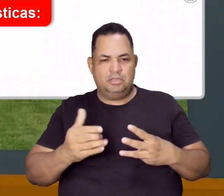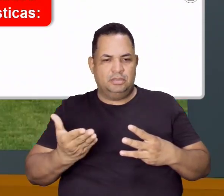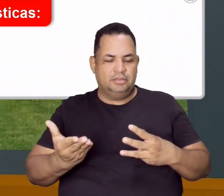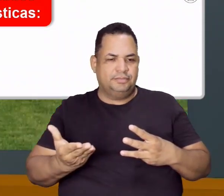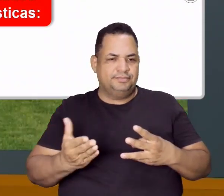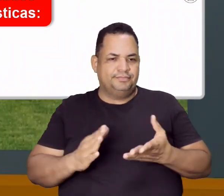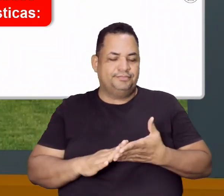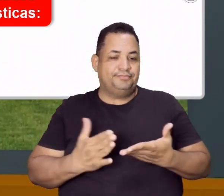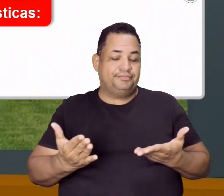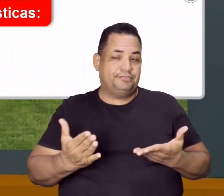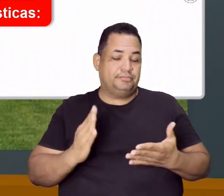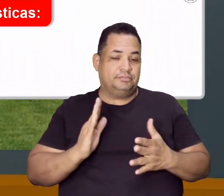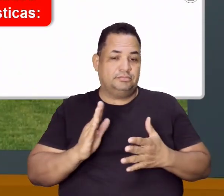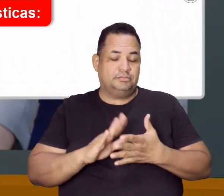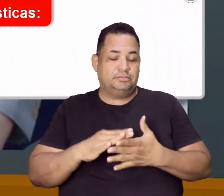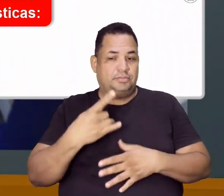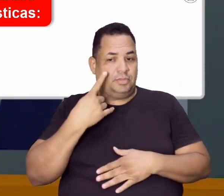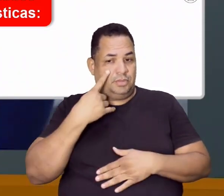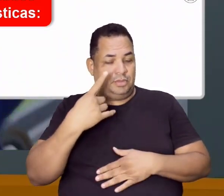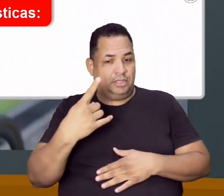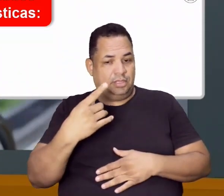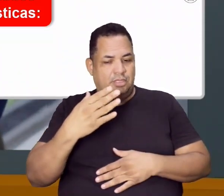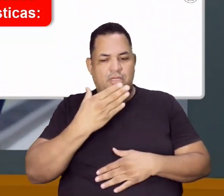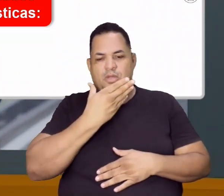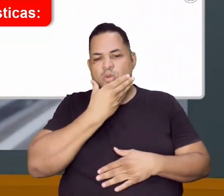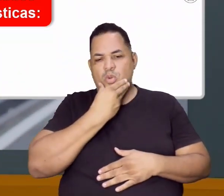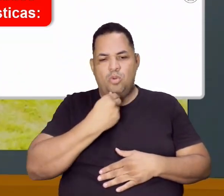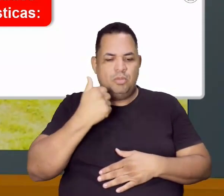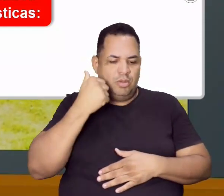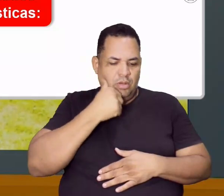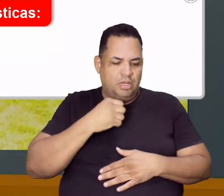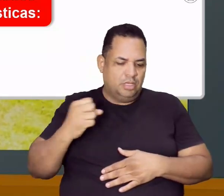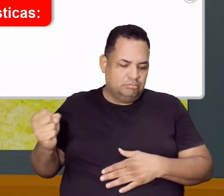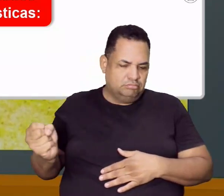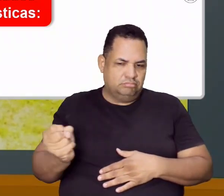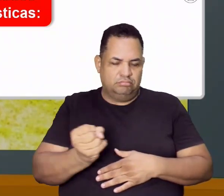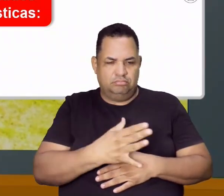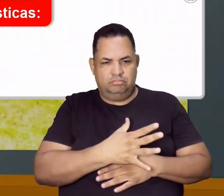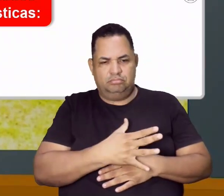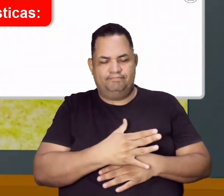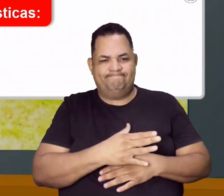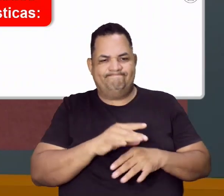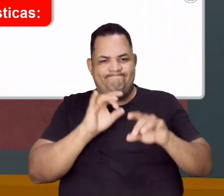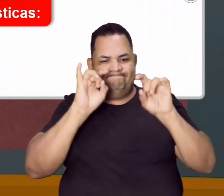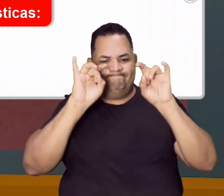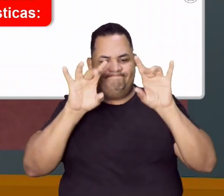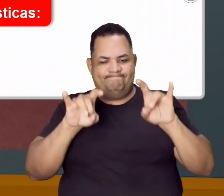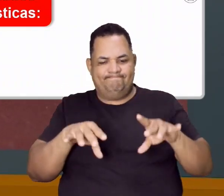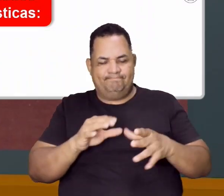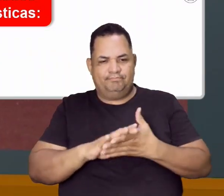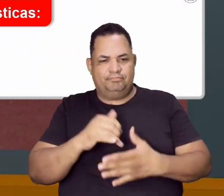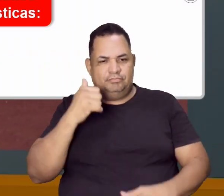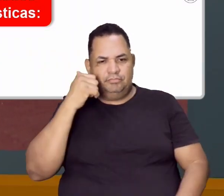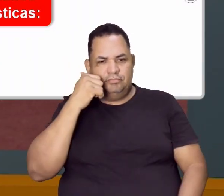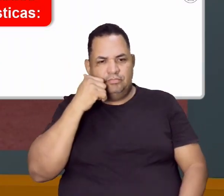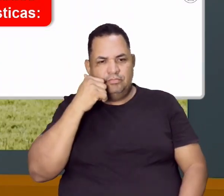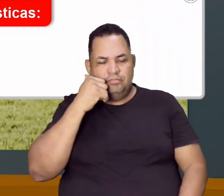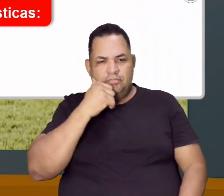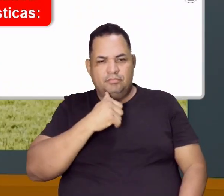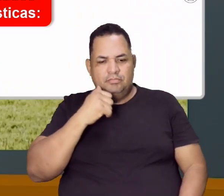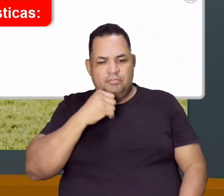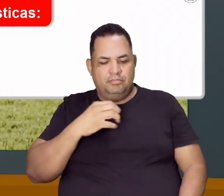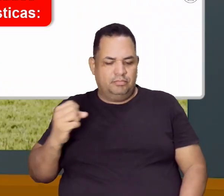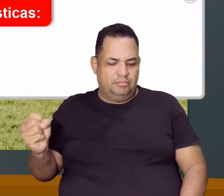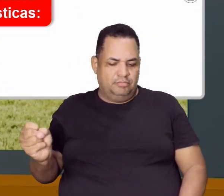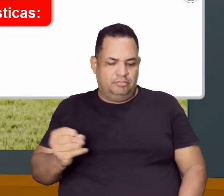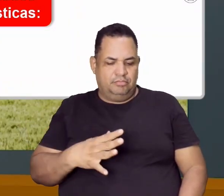Vocês, possivelmente, já devem ter visto aí moças e rapazes, em especial as moças, algumas delas, em que elas